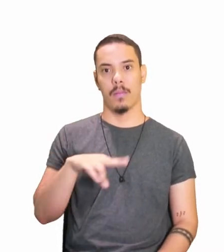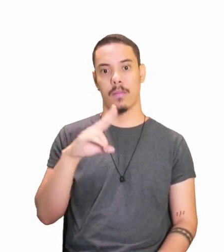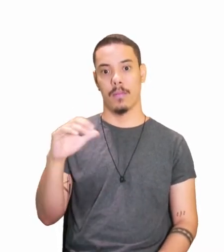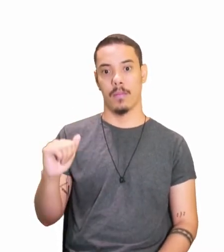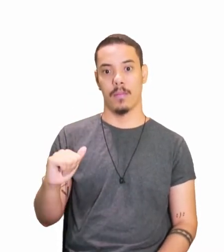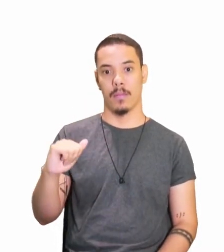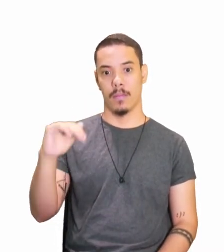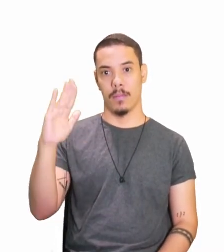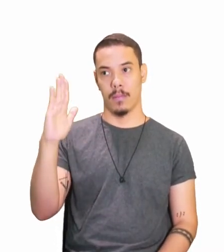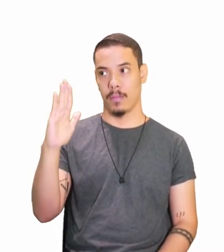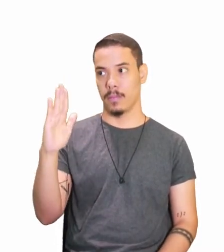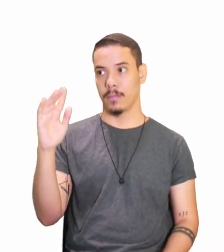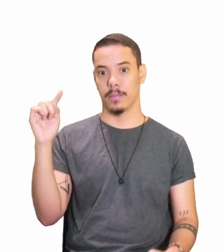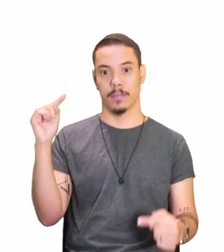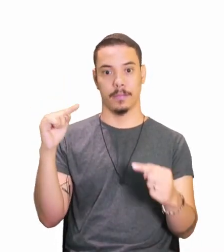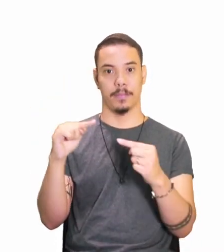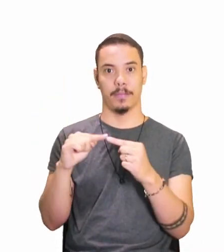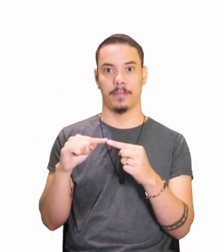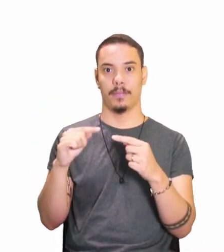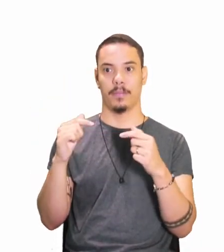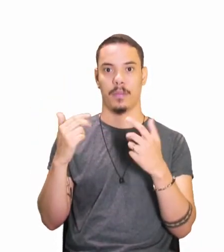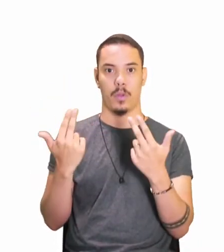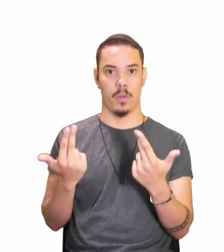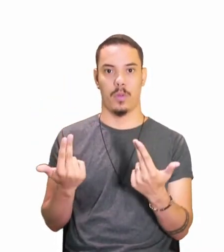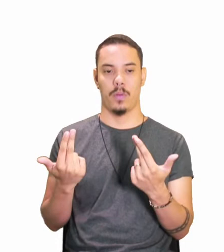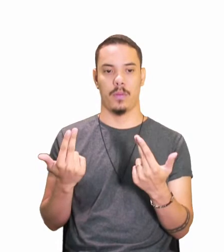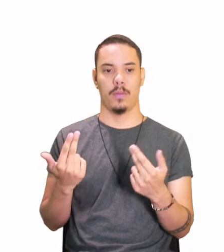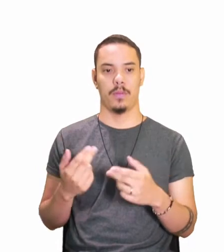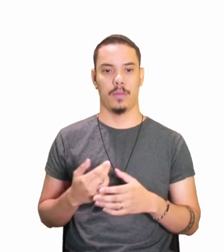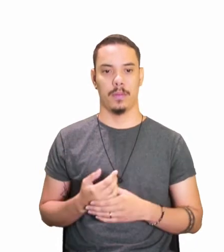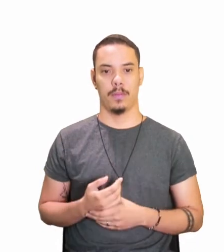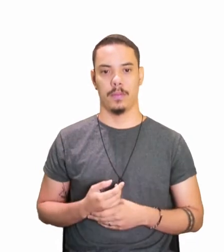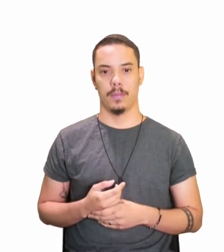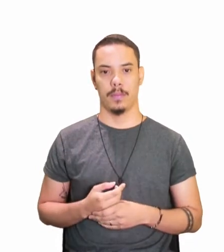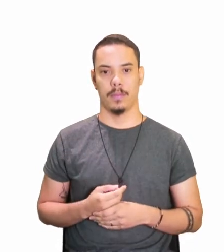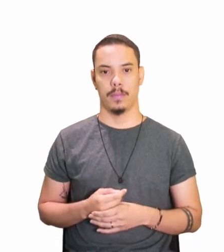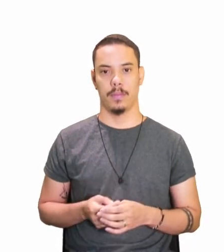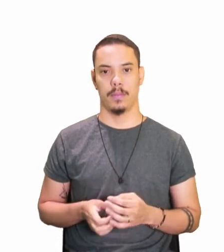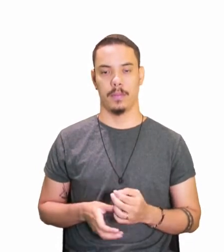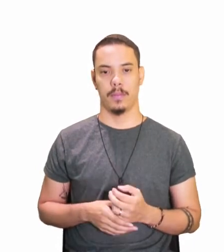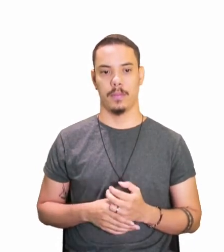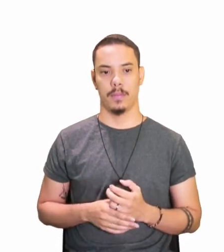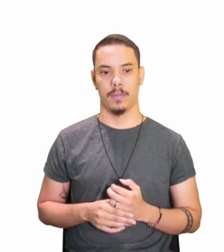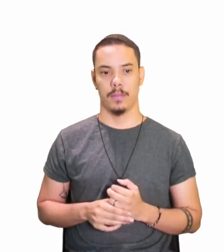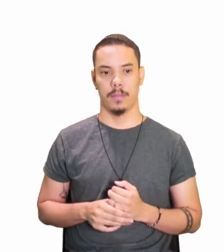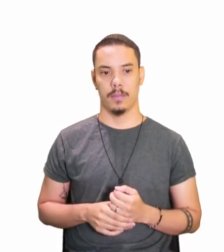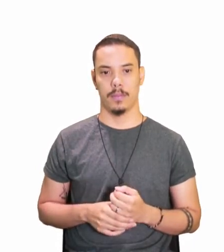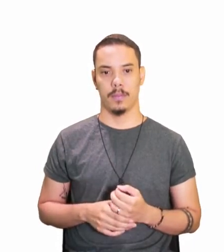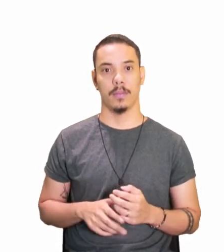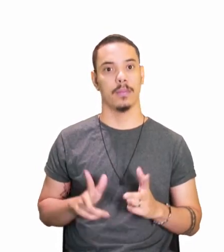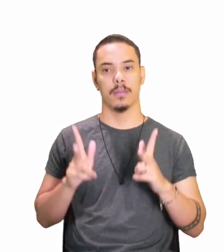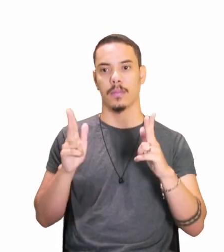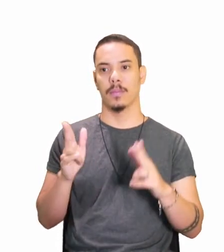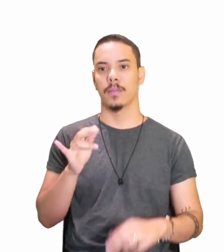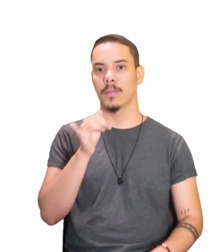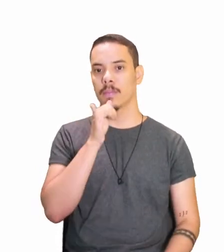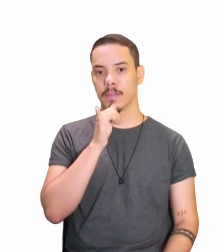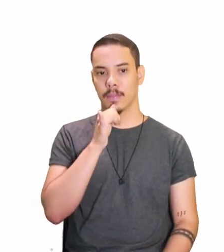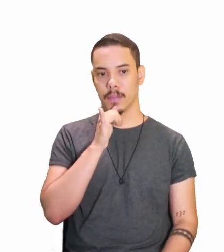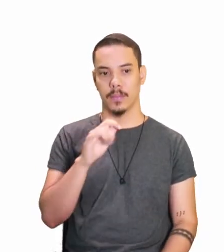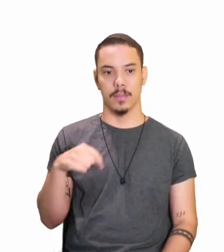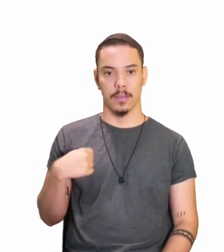formas, sejam equivalentes com a mesma função, tá certo? Aqui, ó, é quando aquele tem aquele